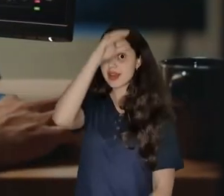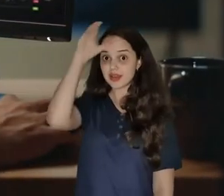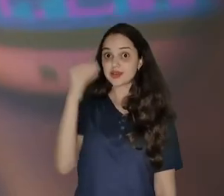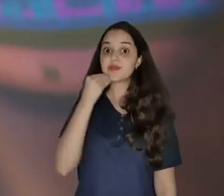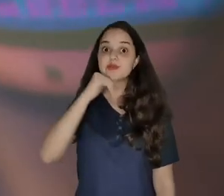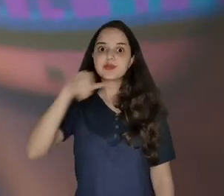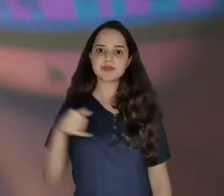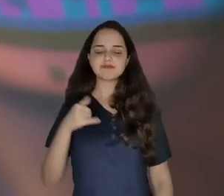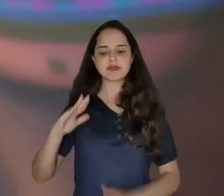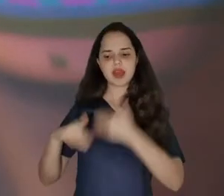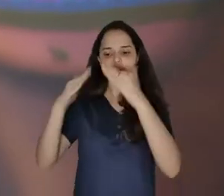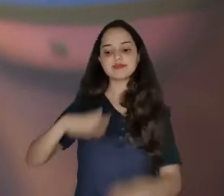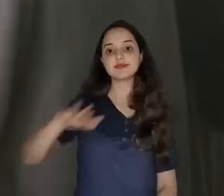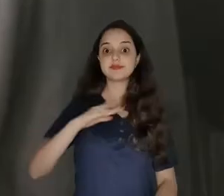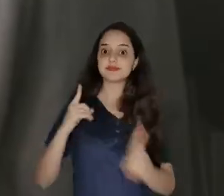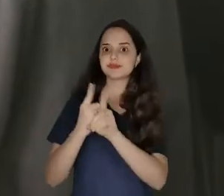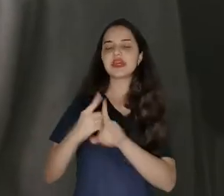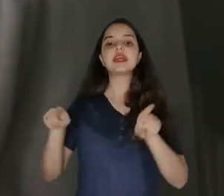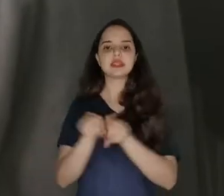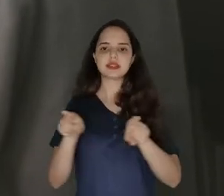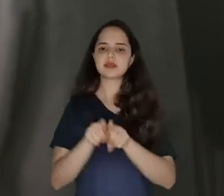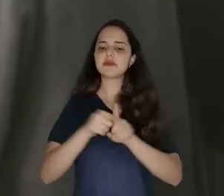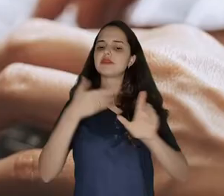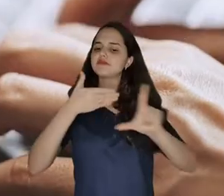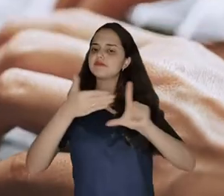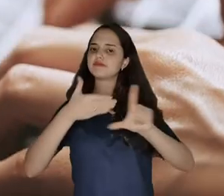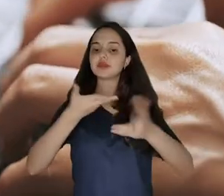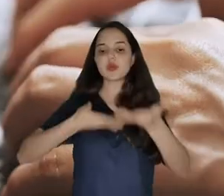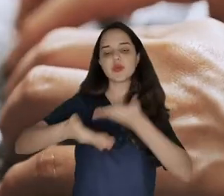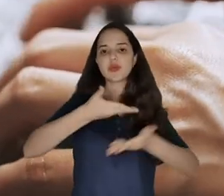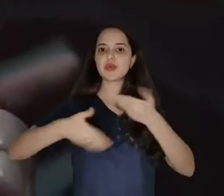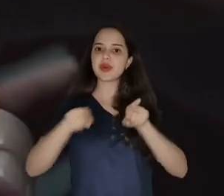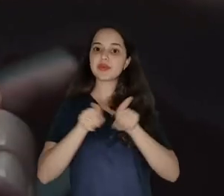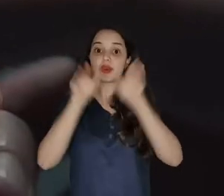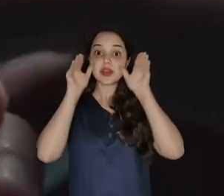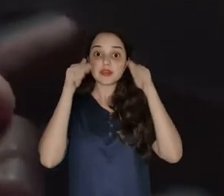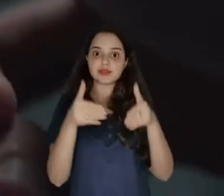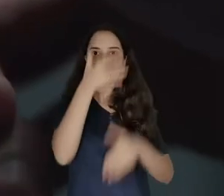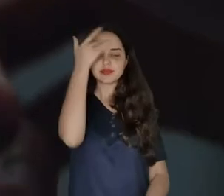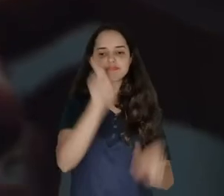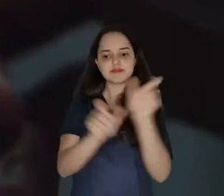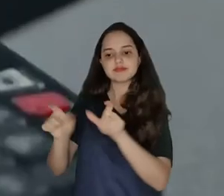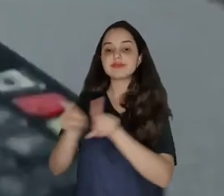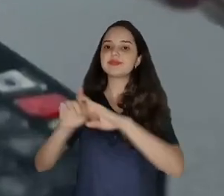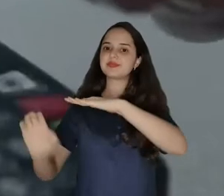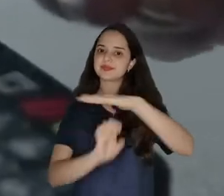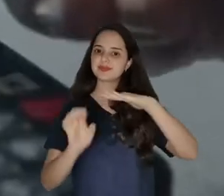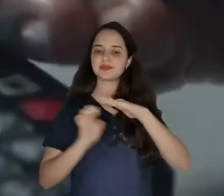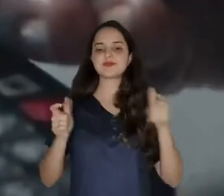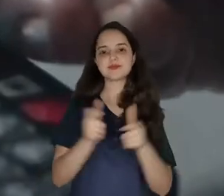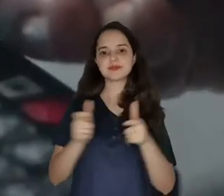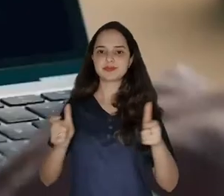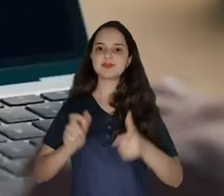encontrem oportunidades em mercados emergentes, mas também criando plataformas transacionais, voltadas tanto para pessoas físicas,